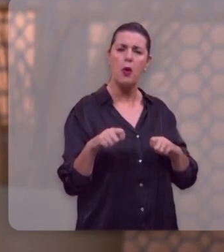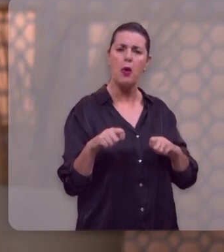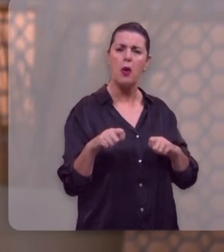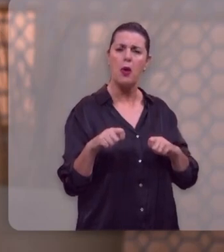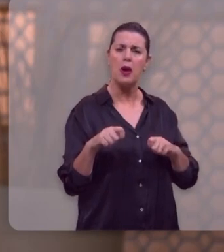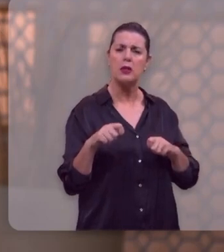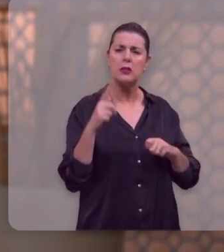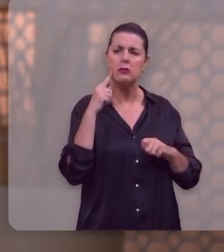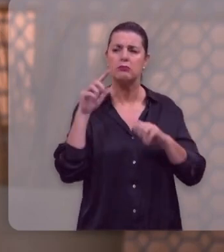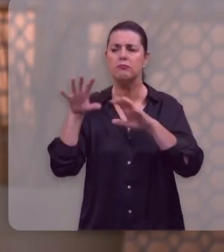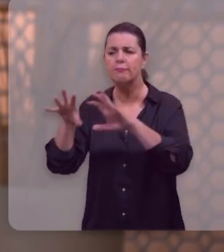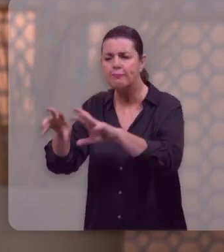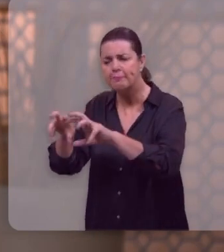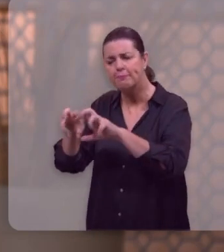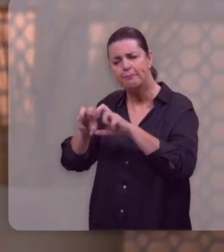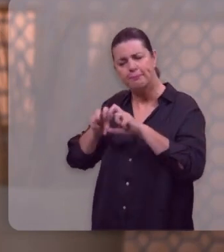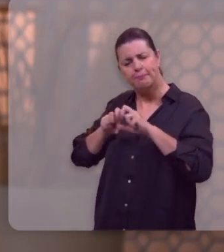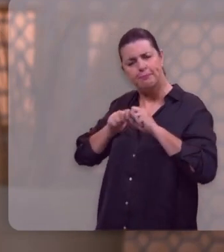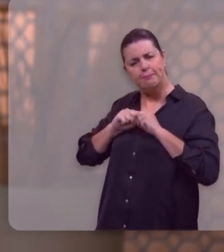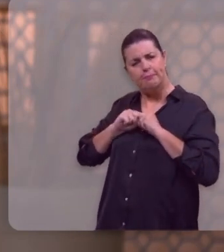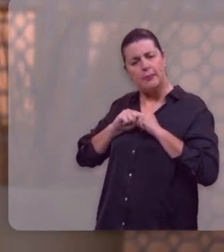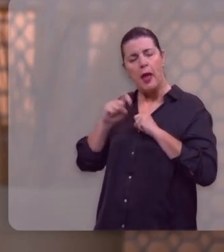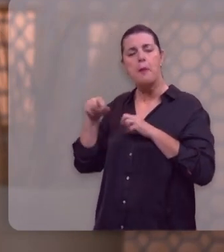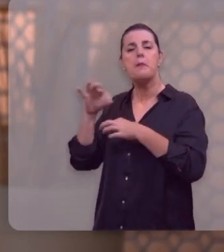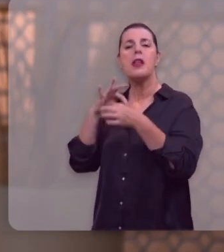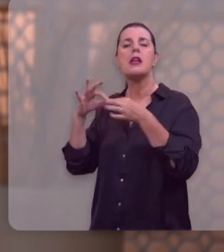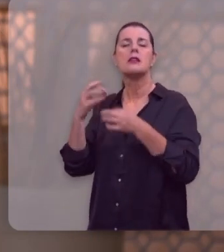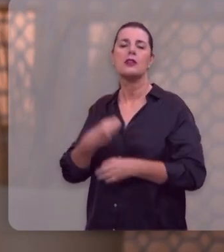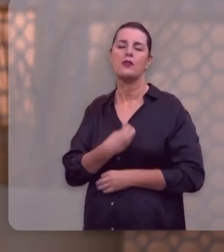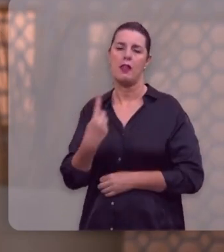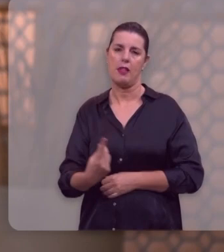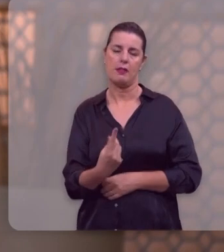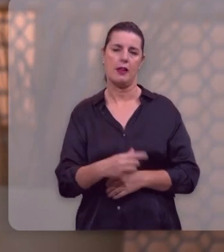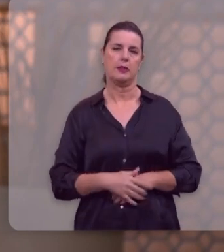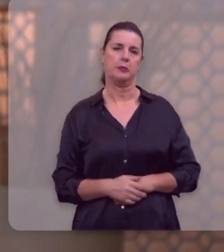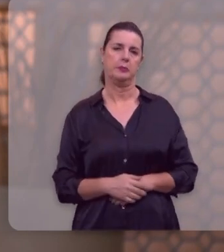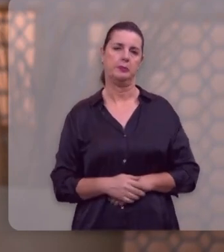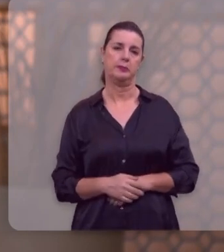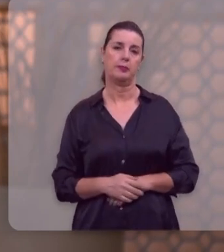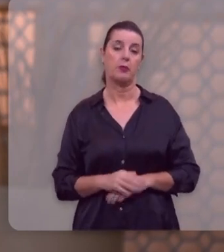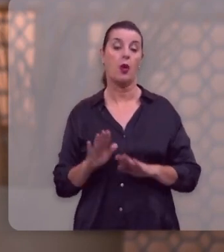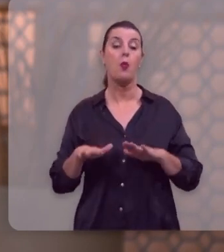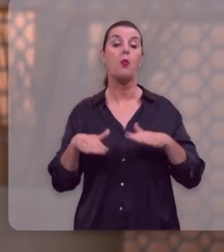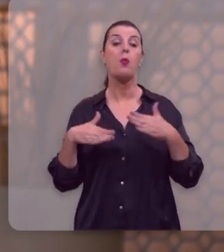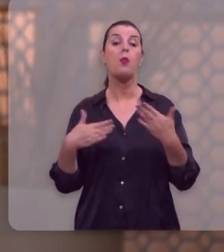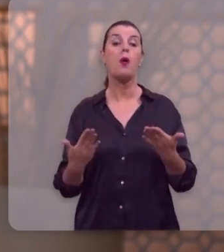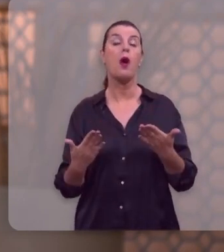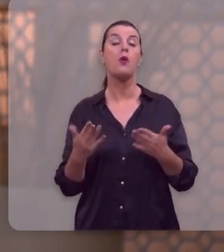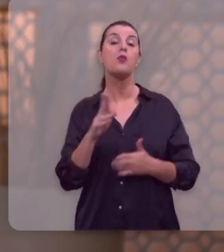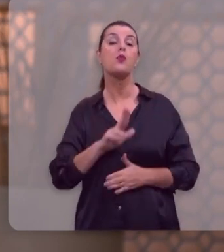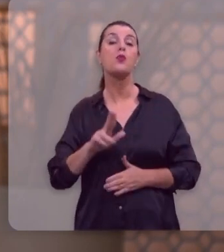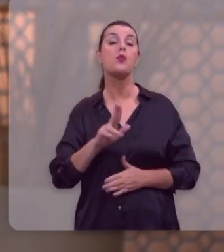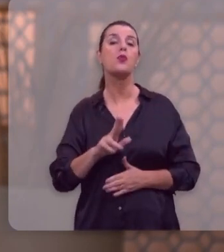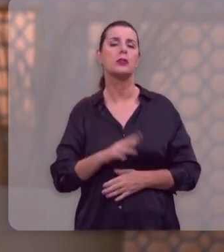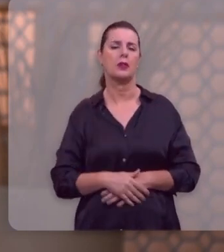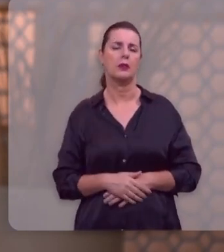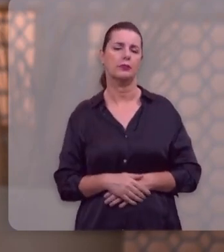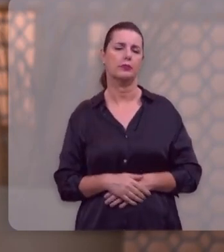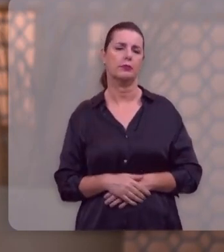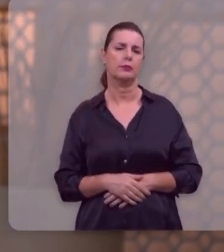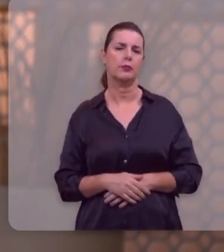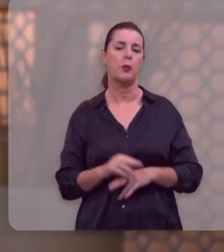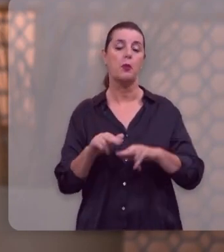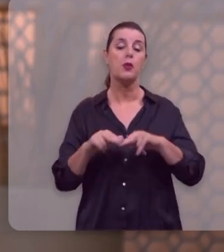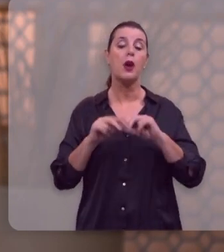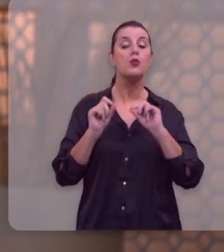apropriar desse presente da vida eterna? Qual é a causa instrumental da